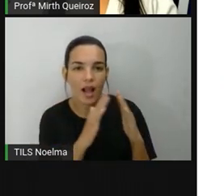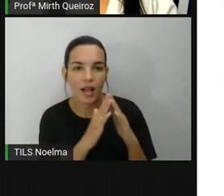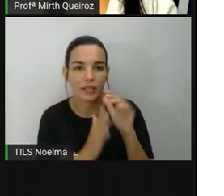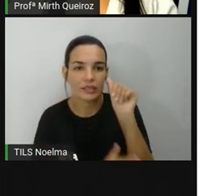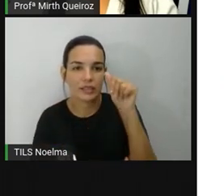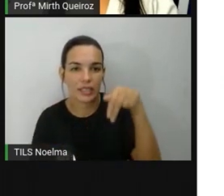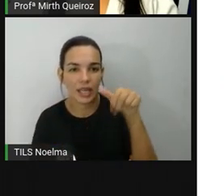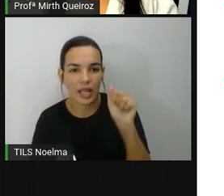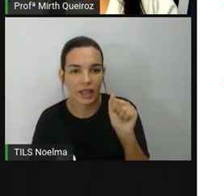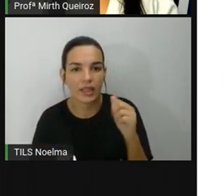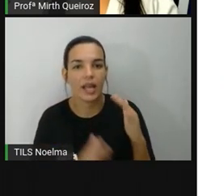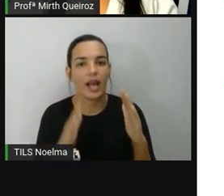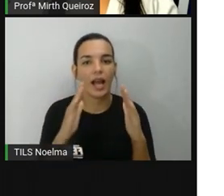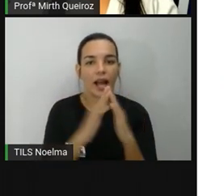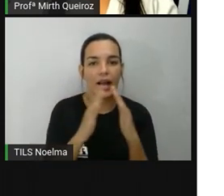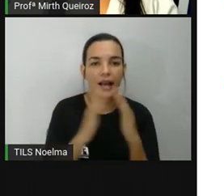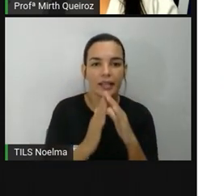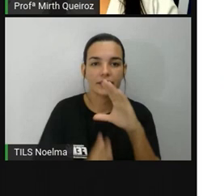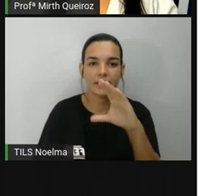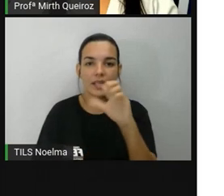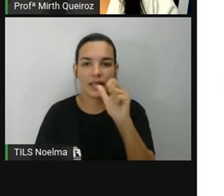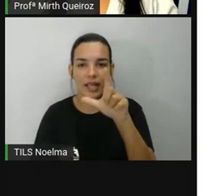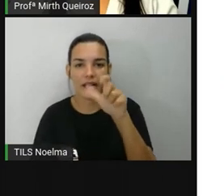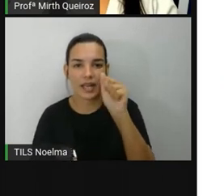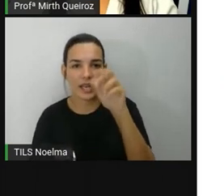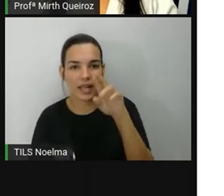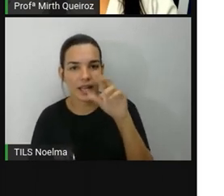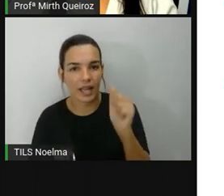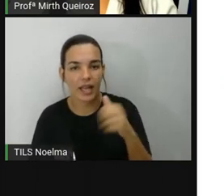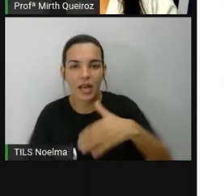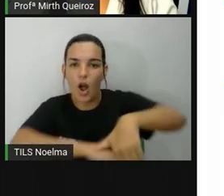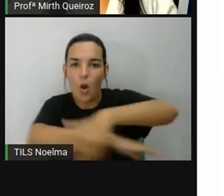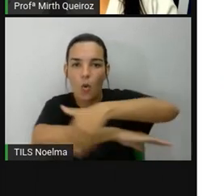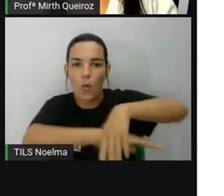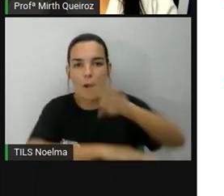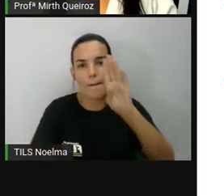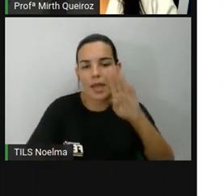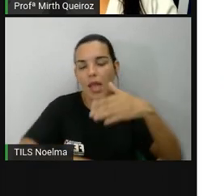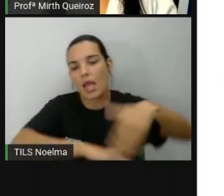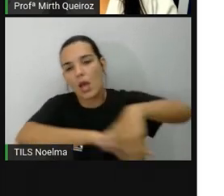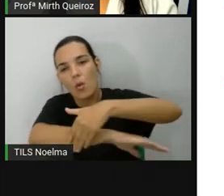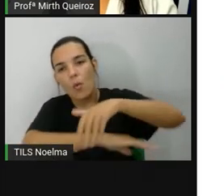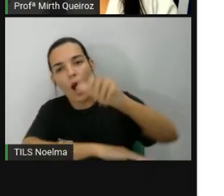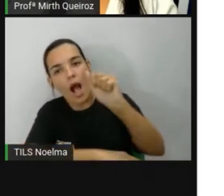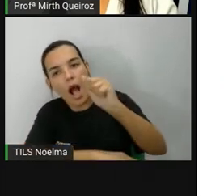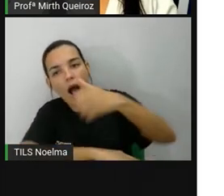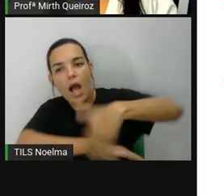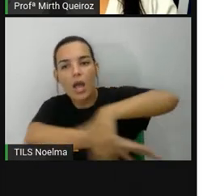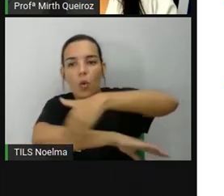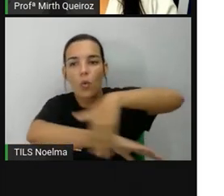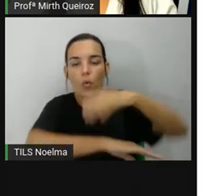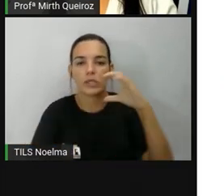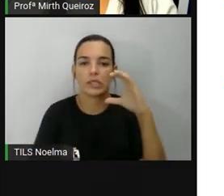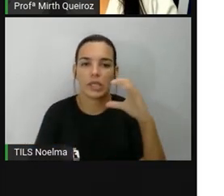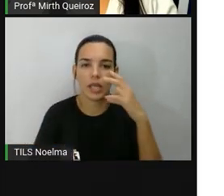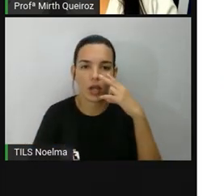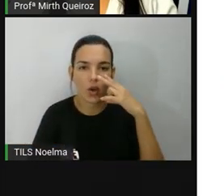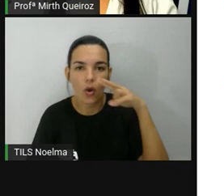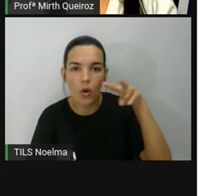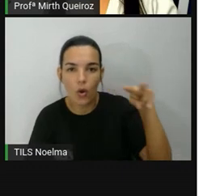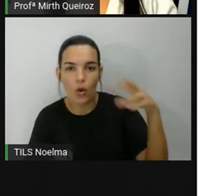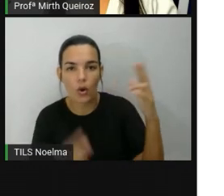a casa de Clara e algumas ruas. A rua B, rua C e rua A. Observem essa imagem.